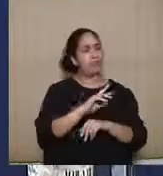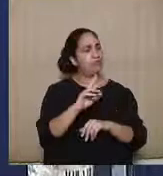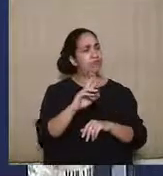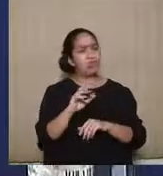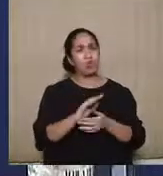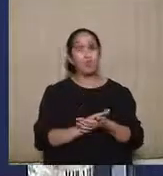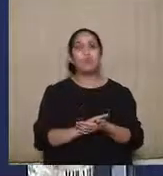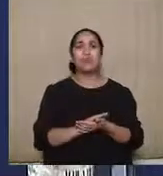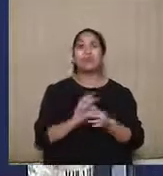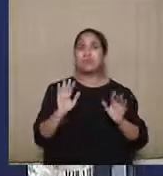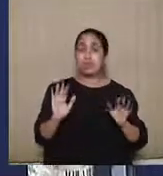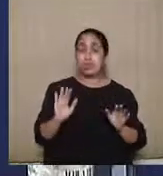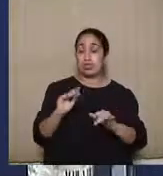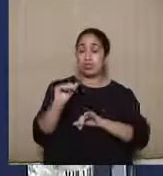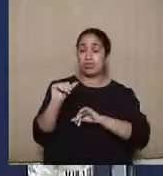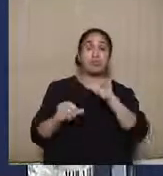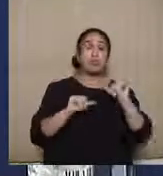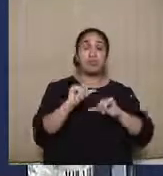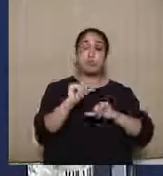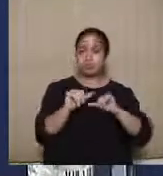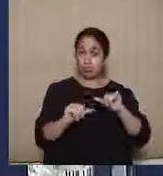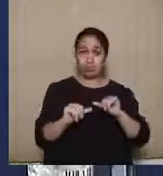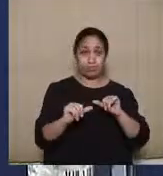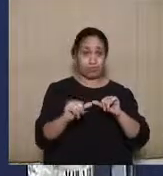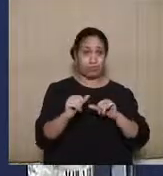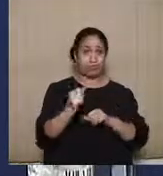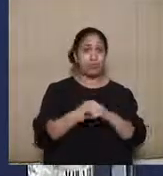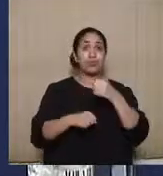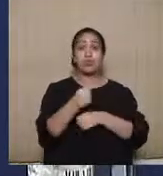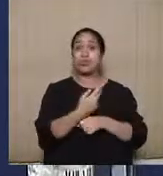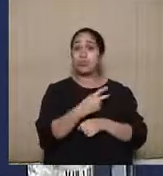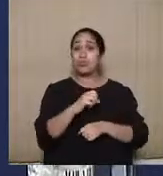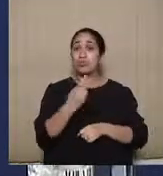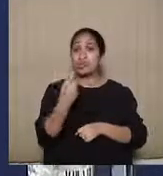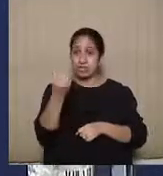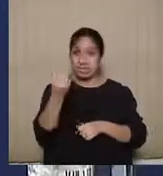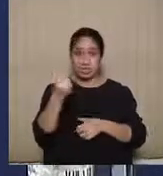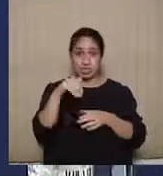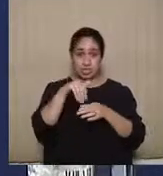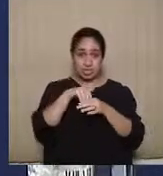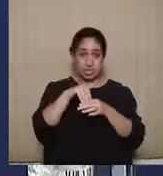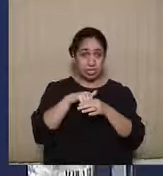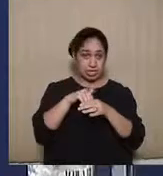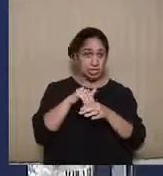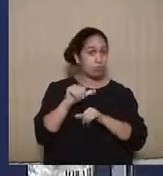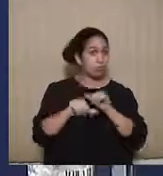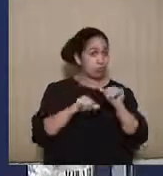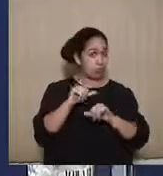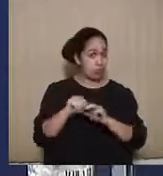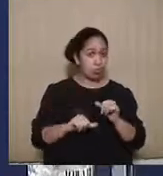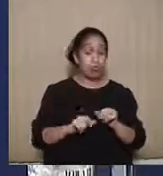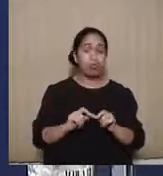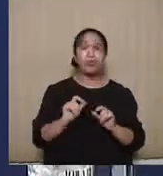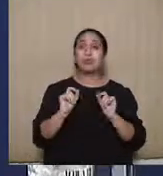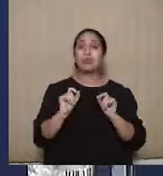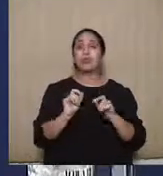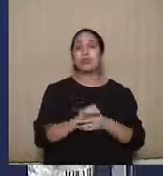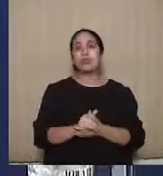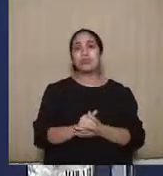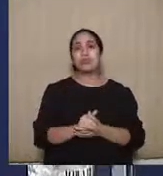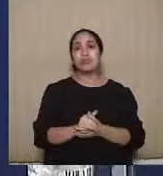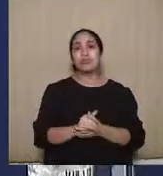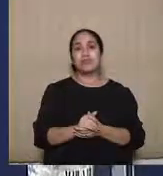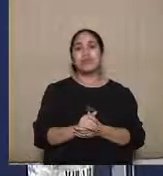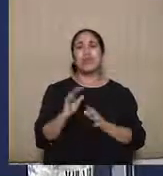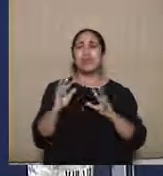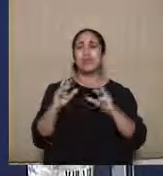modificado para as eleições de 2016, passando a prevalecer a ideia de que todo